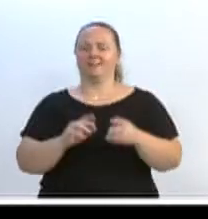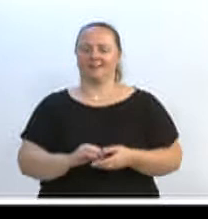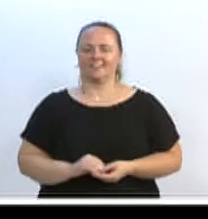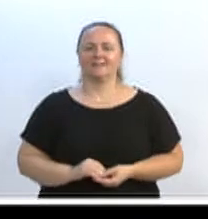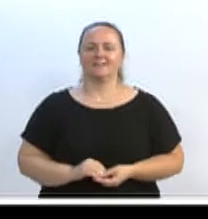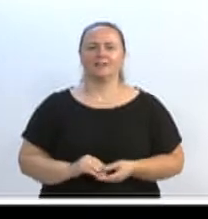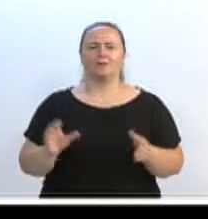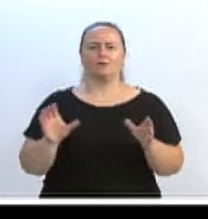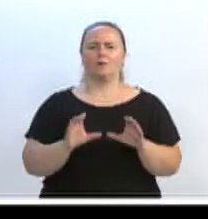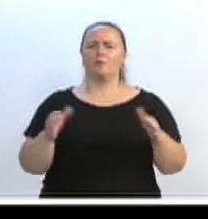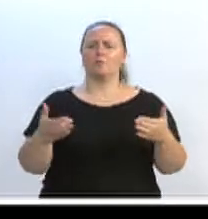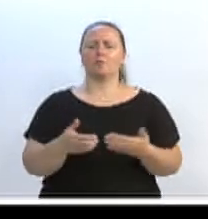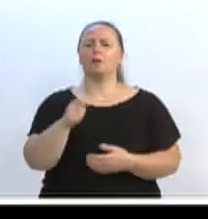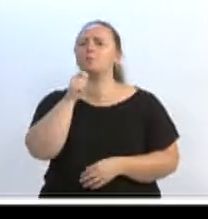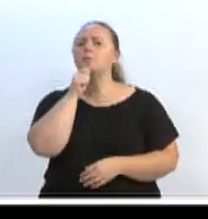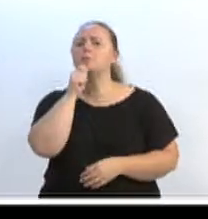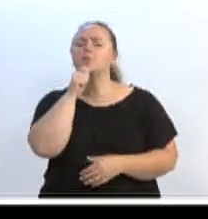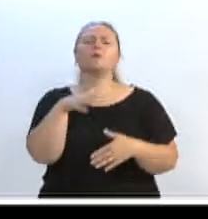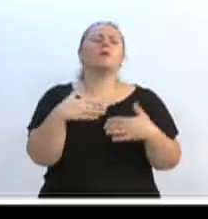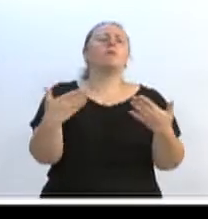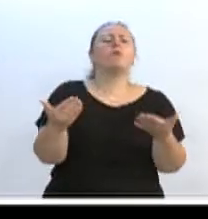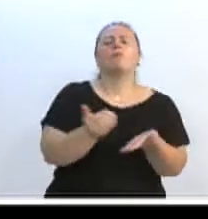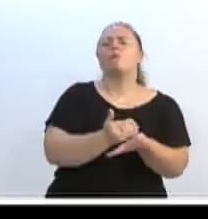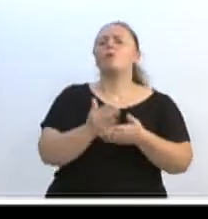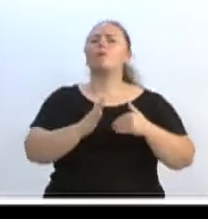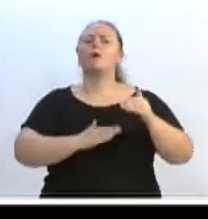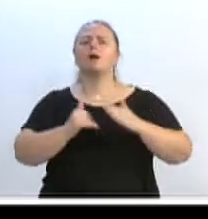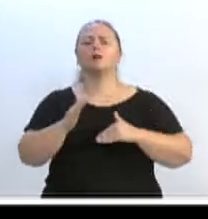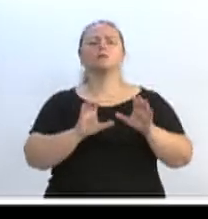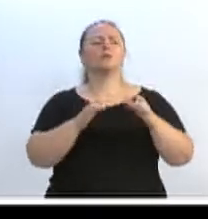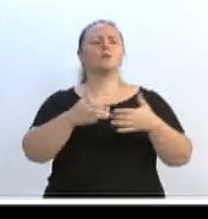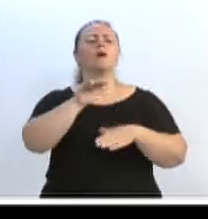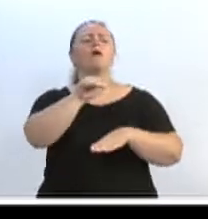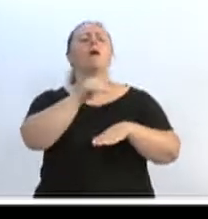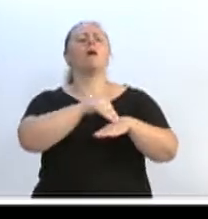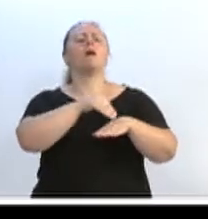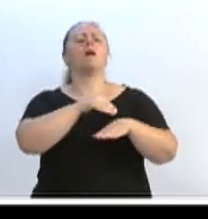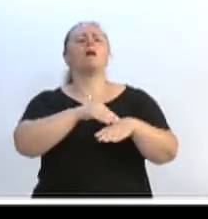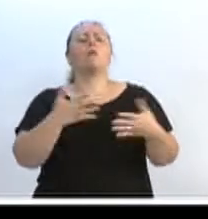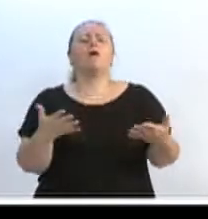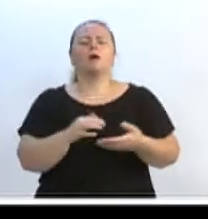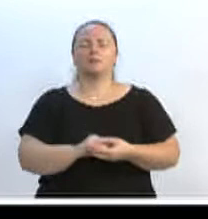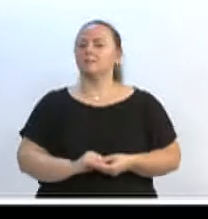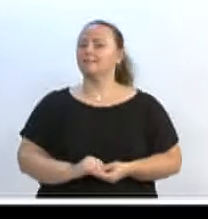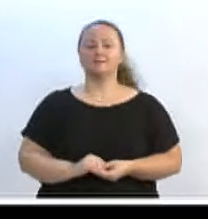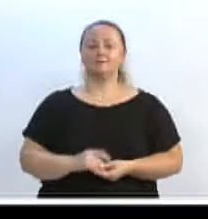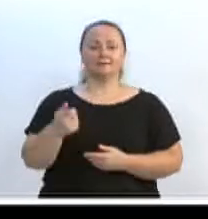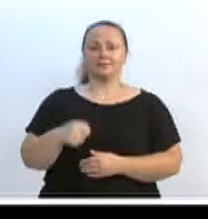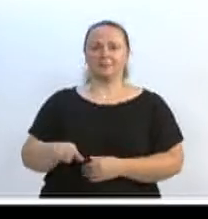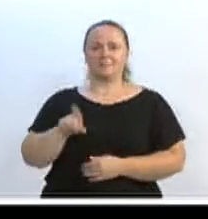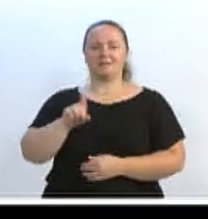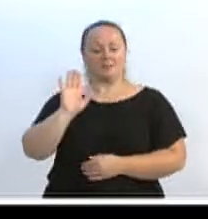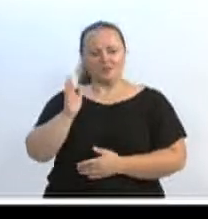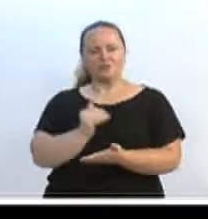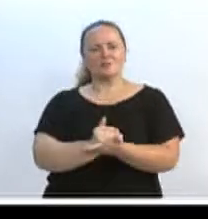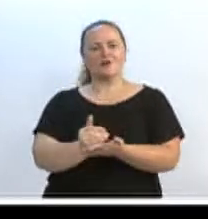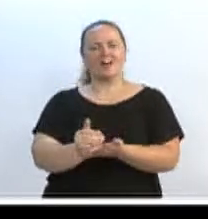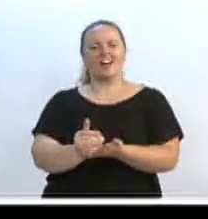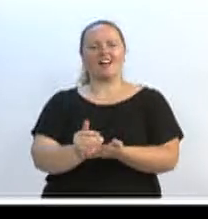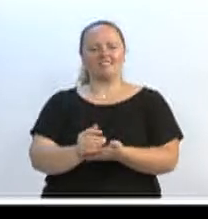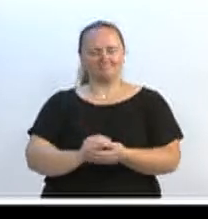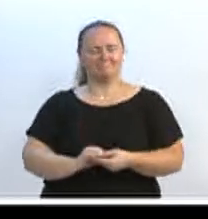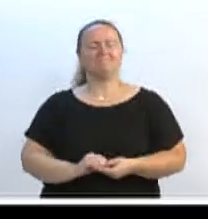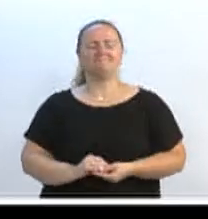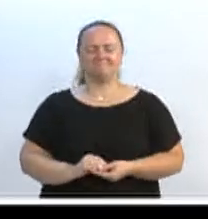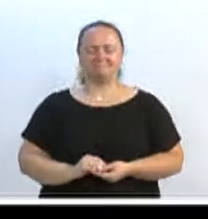perguntar quando que inicia o prefeito exercício, quando que podem acontecer as obras, secretário de